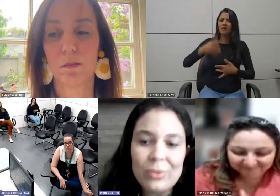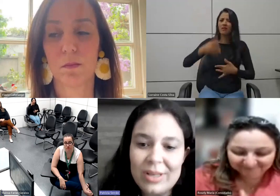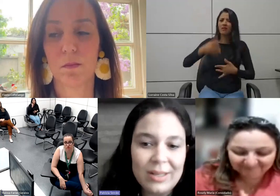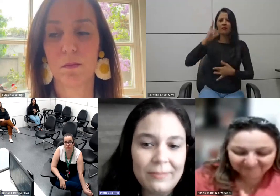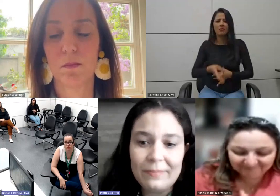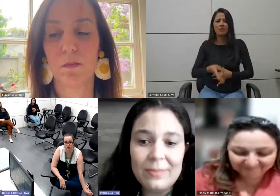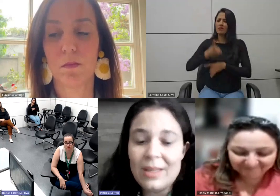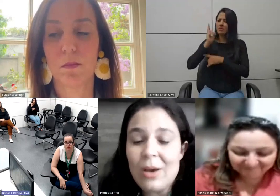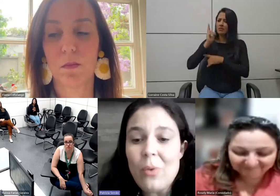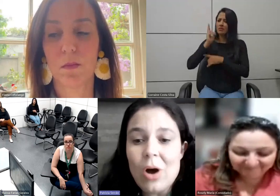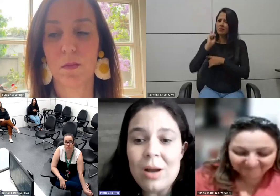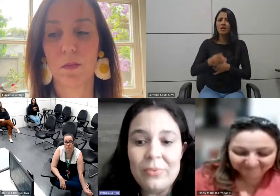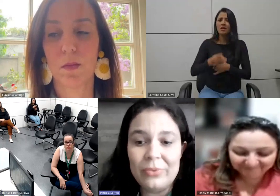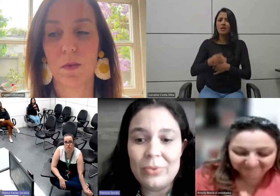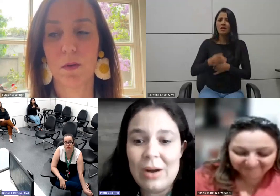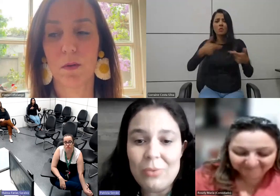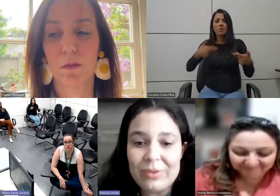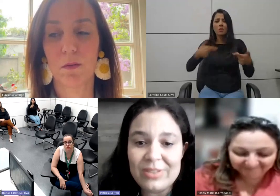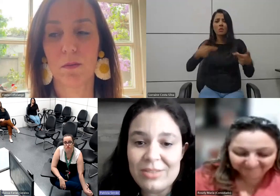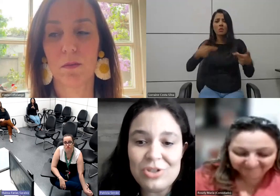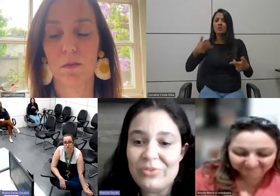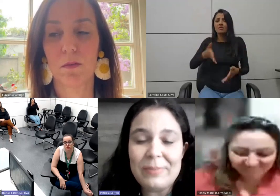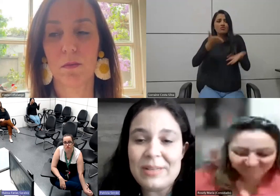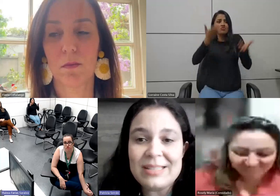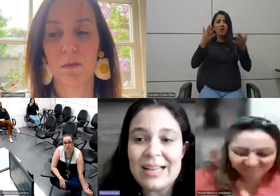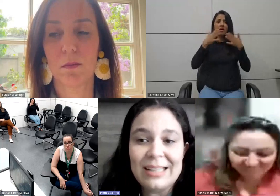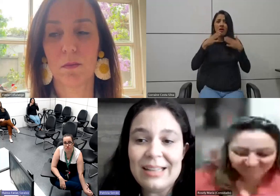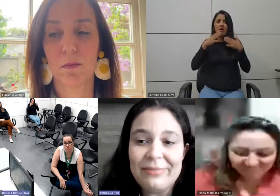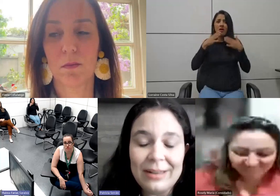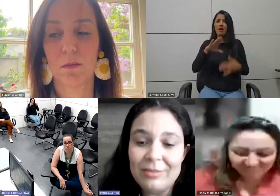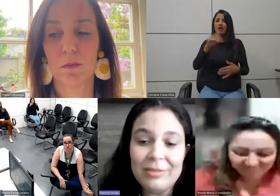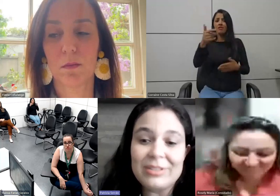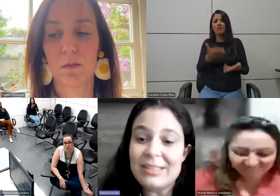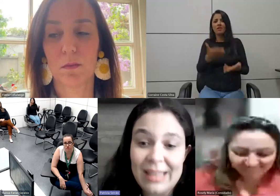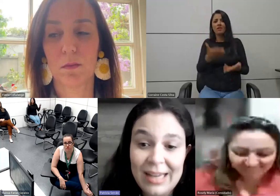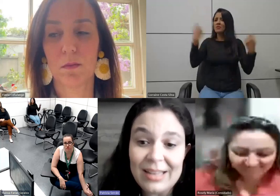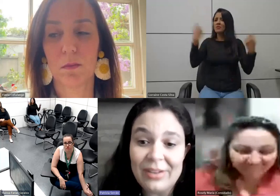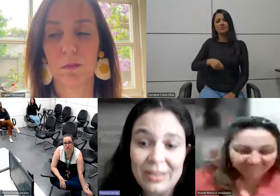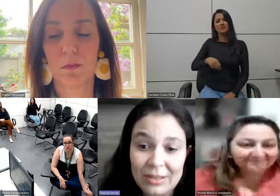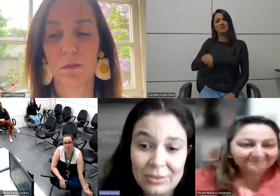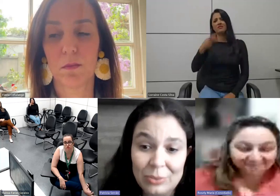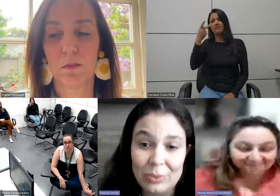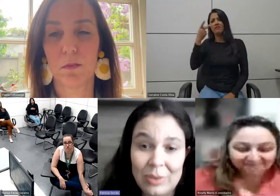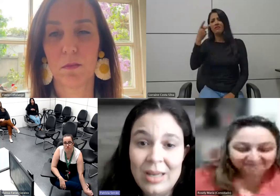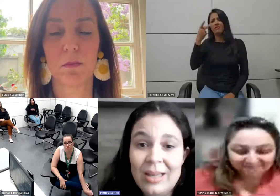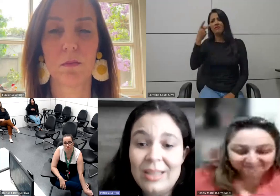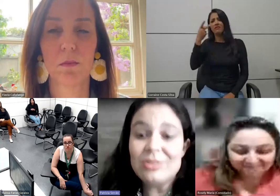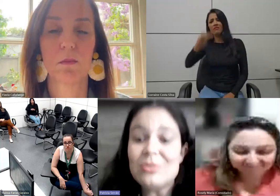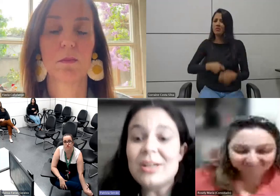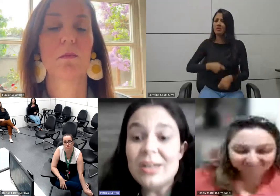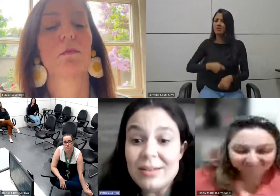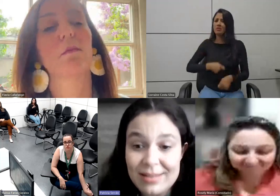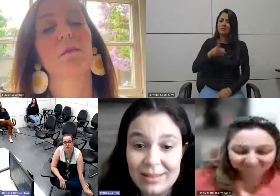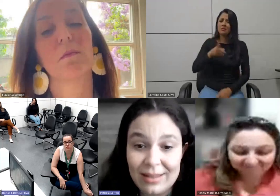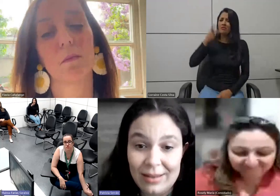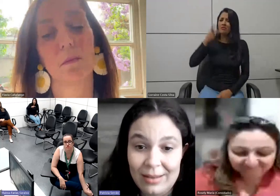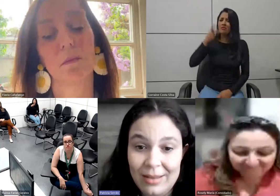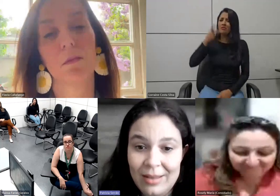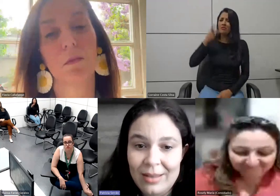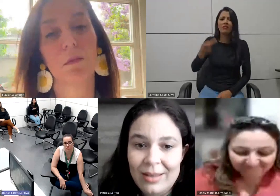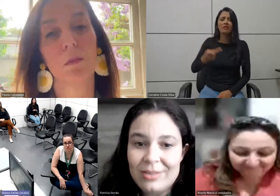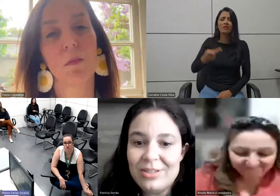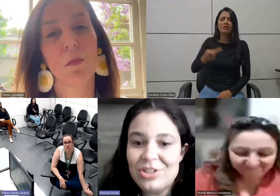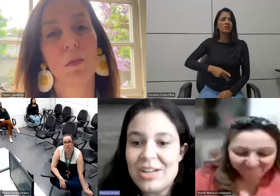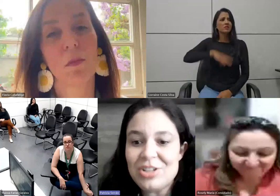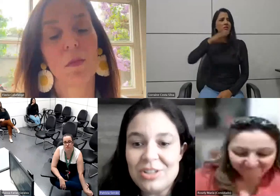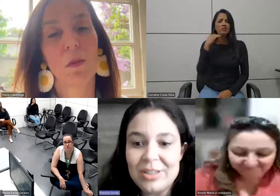algo que é o óbvio, algo que você não devia precisar nem estar falando e você tem que estar falando. Isso cansa,